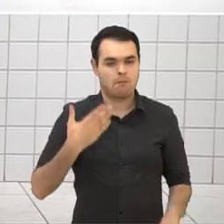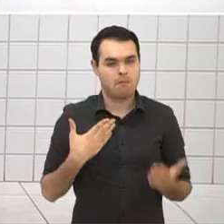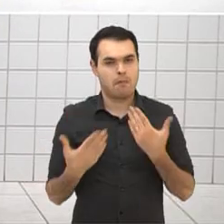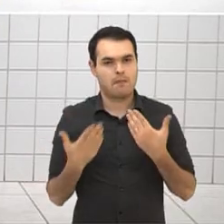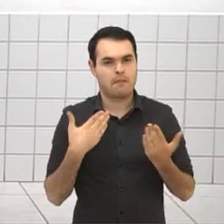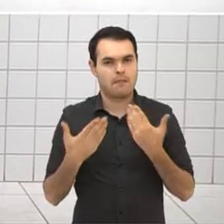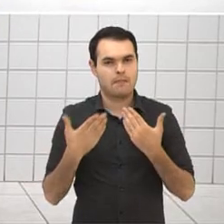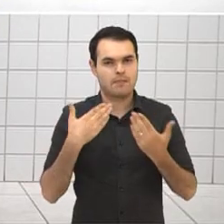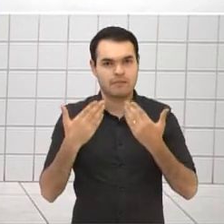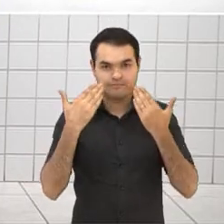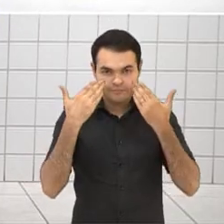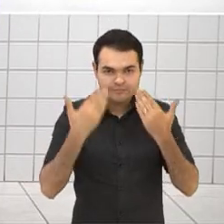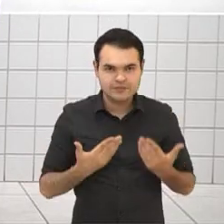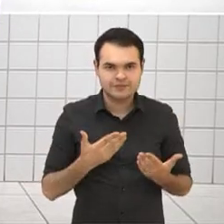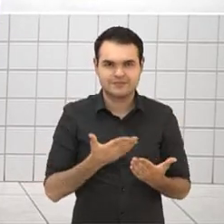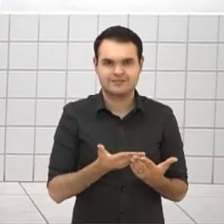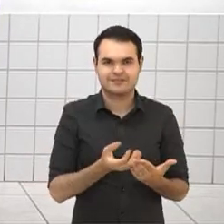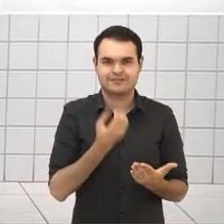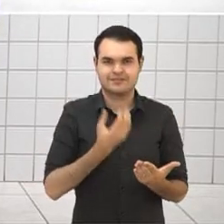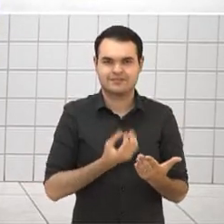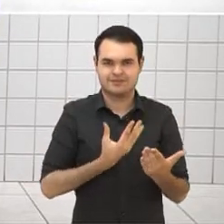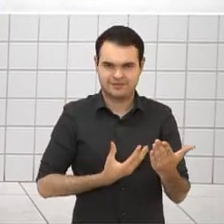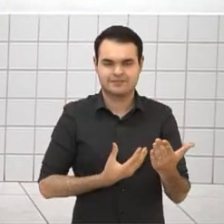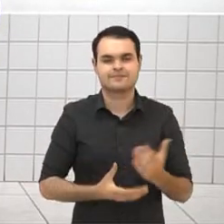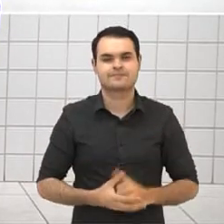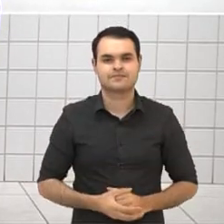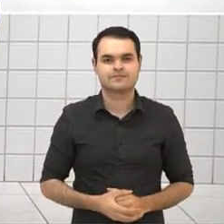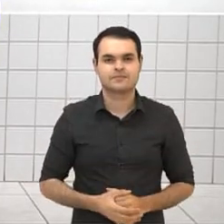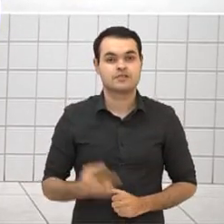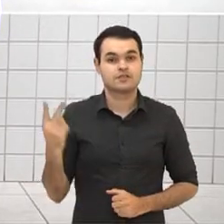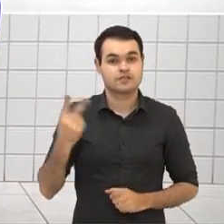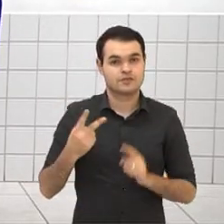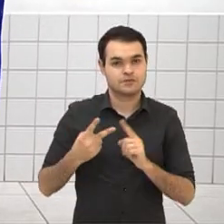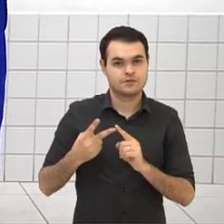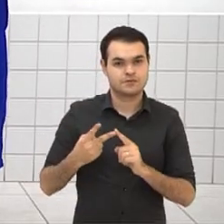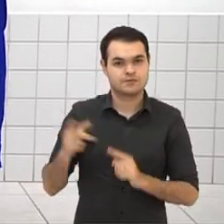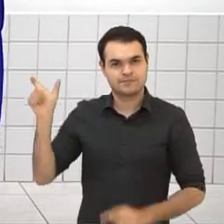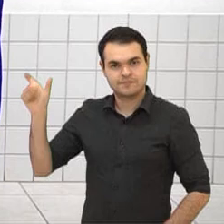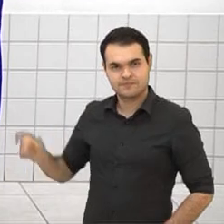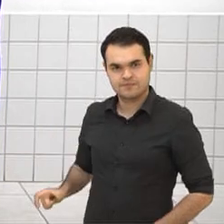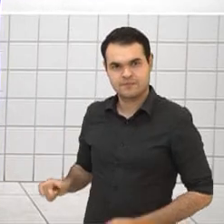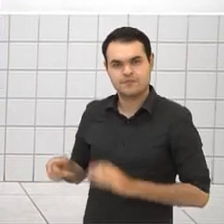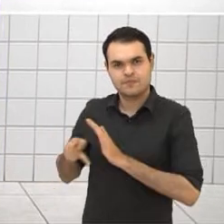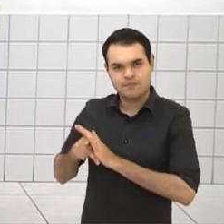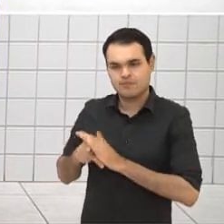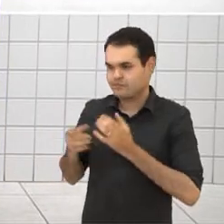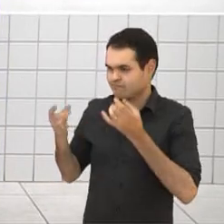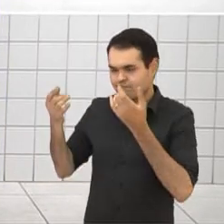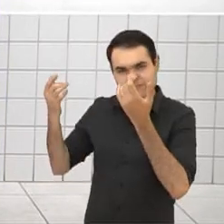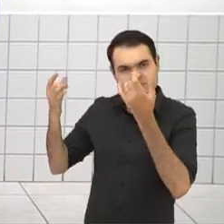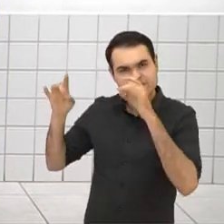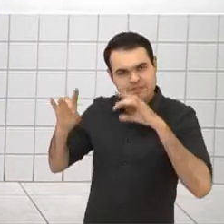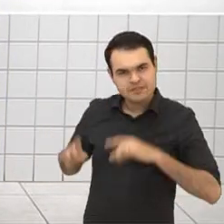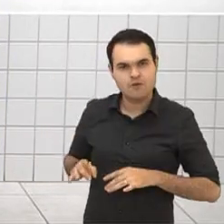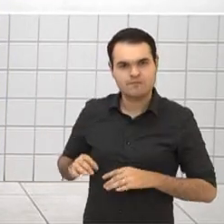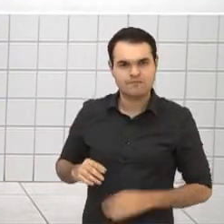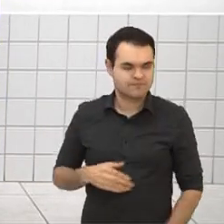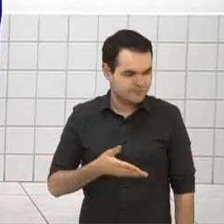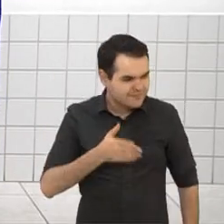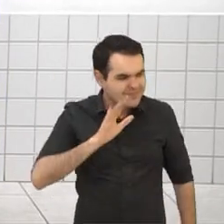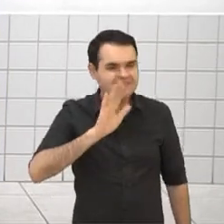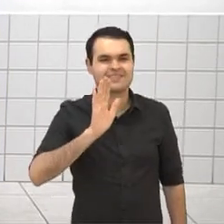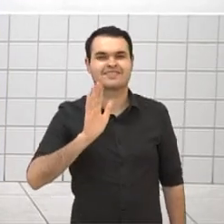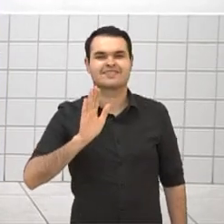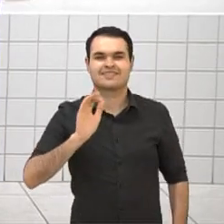na cara aqui. Beleza? Segundo, tem aqui uma participação super especial. O professor Silvio vai se apresentar para vocês. Olá, professor!